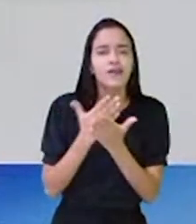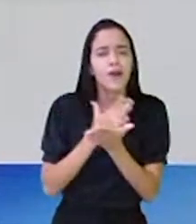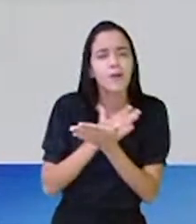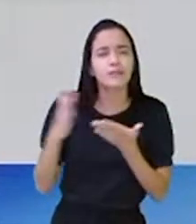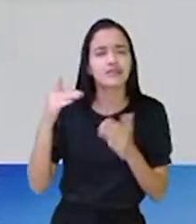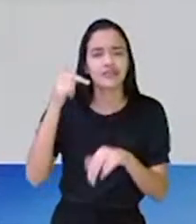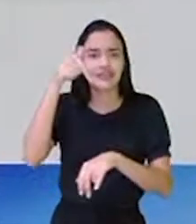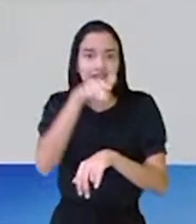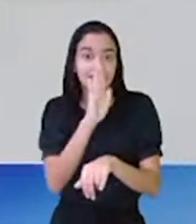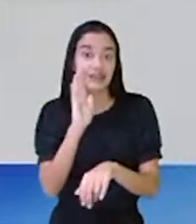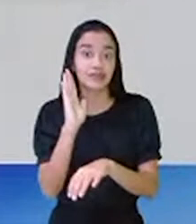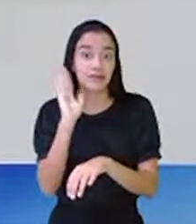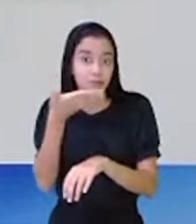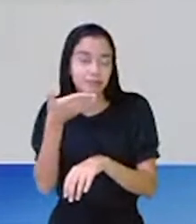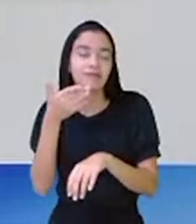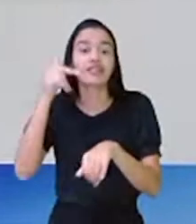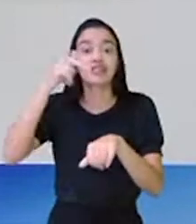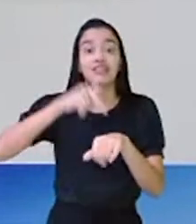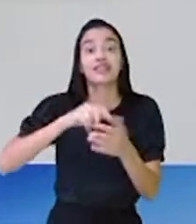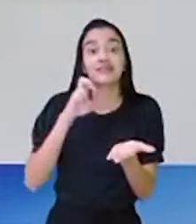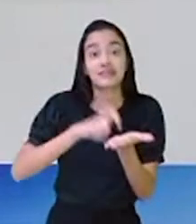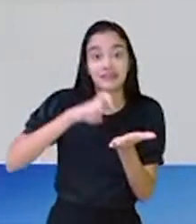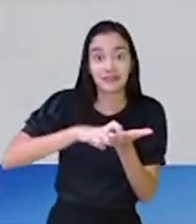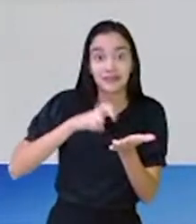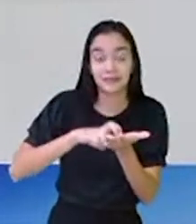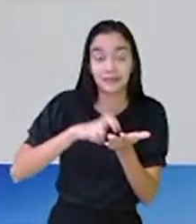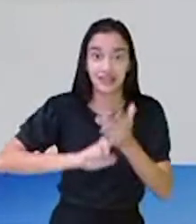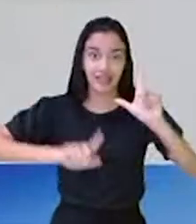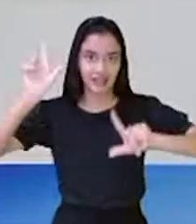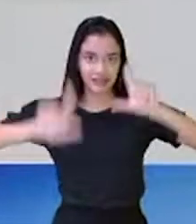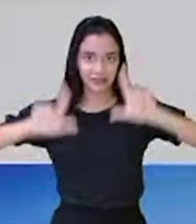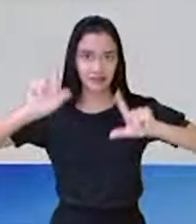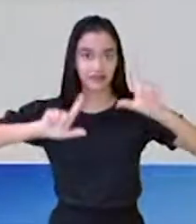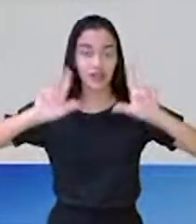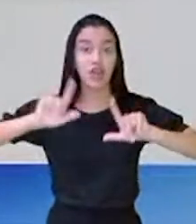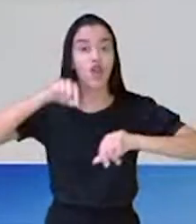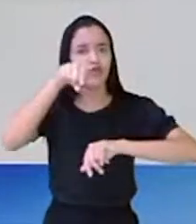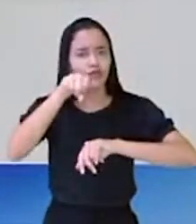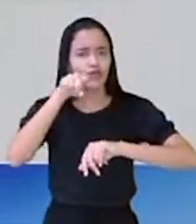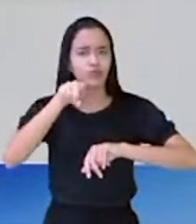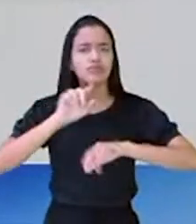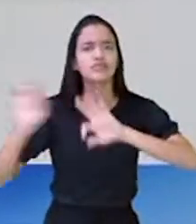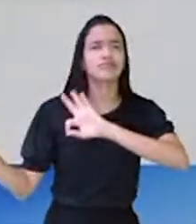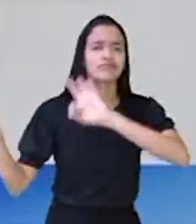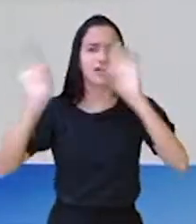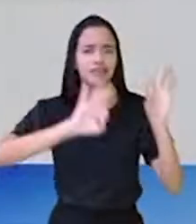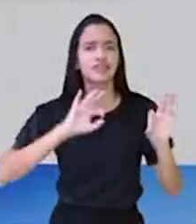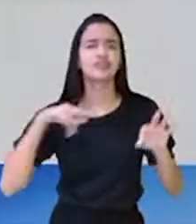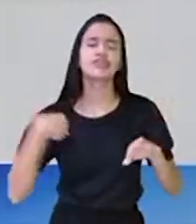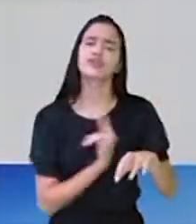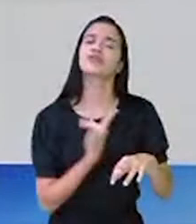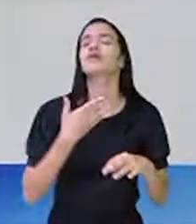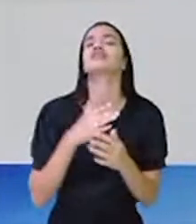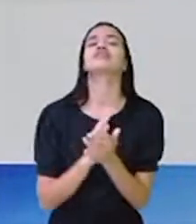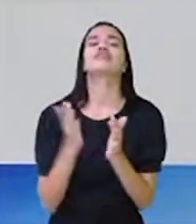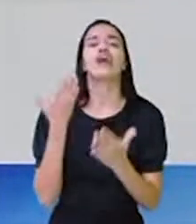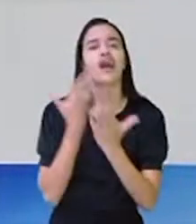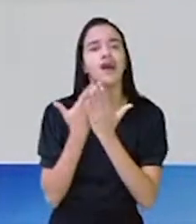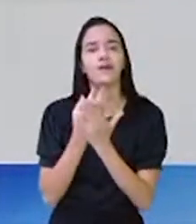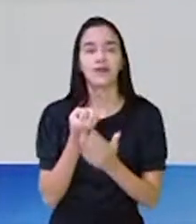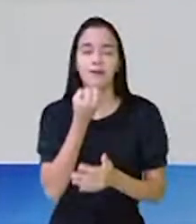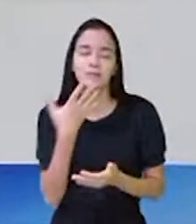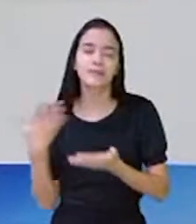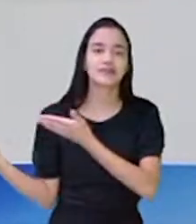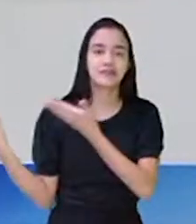7h30 da manhã, na TV Nova Nordeste. E você que já está aí assistindo nossa aula, seja muito bem